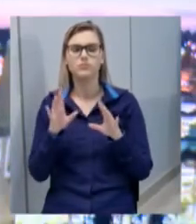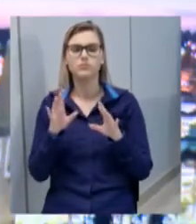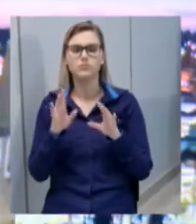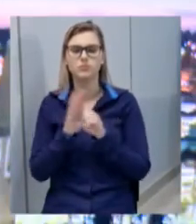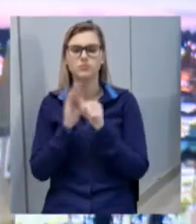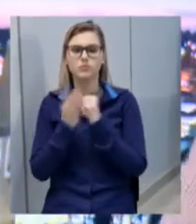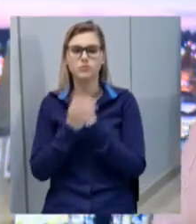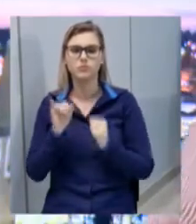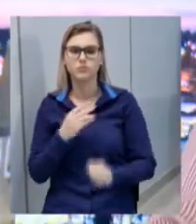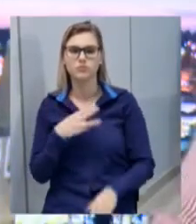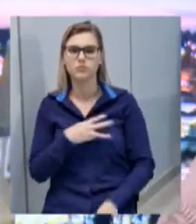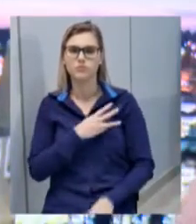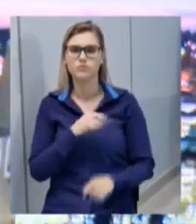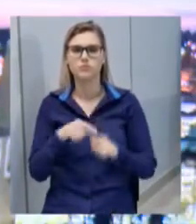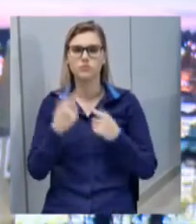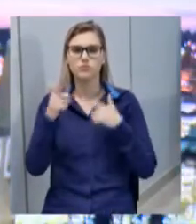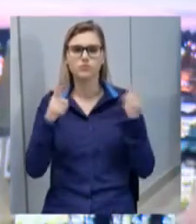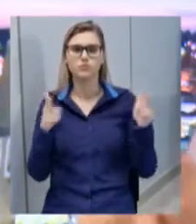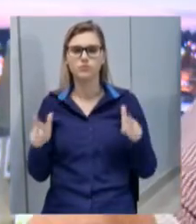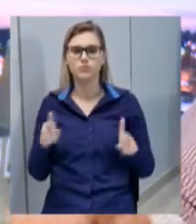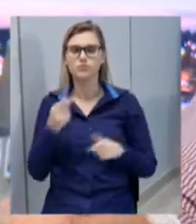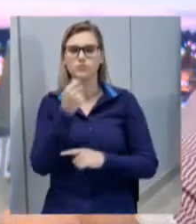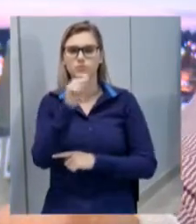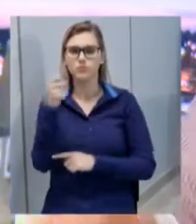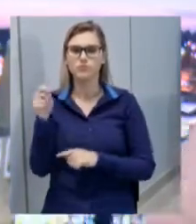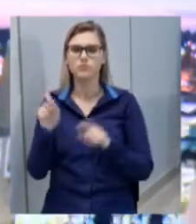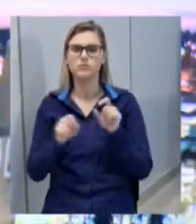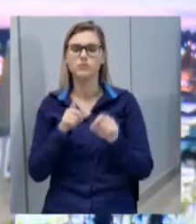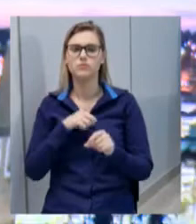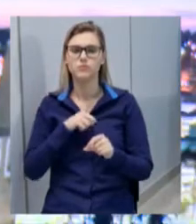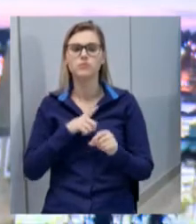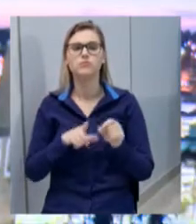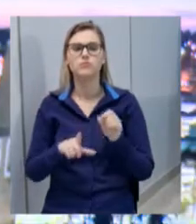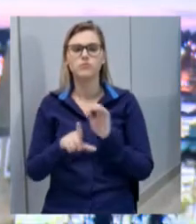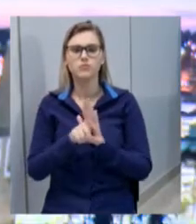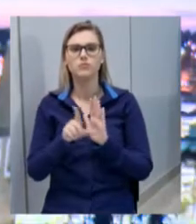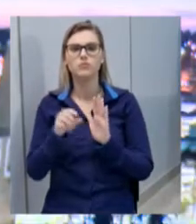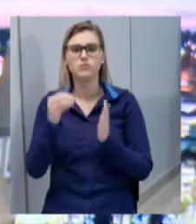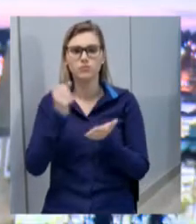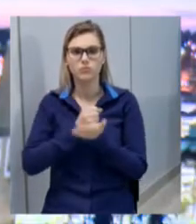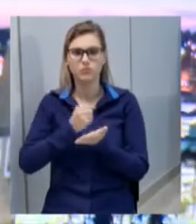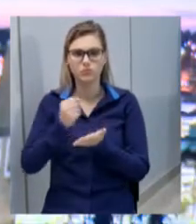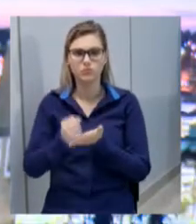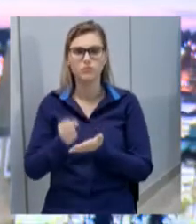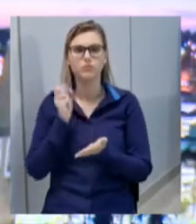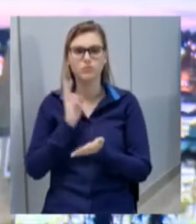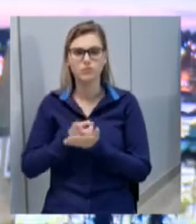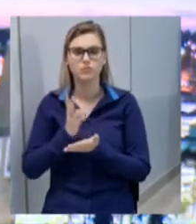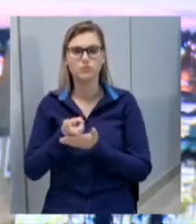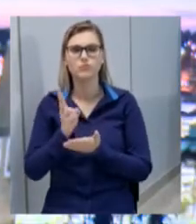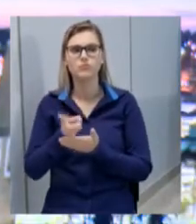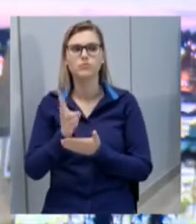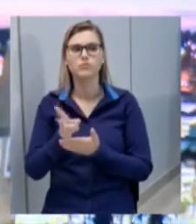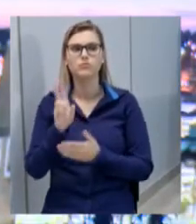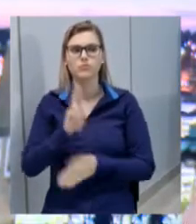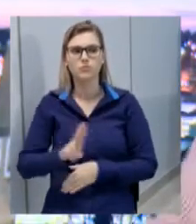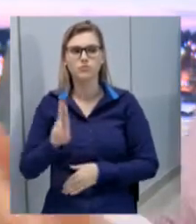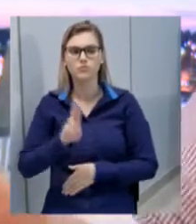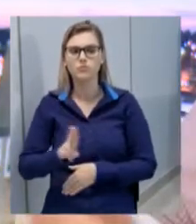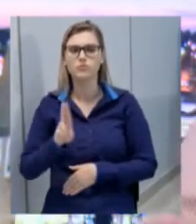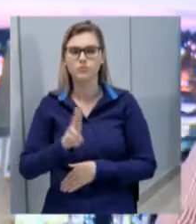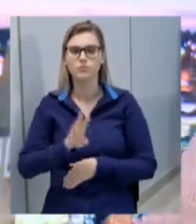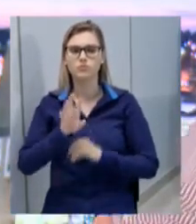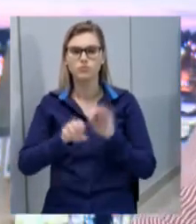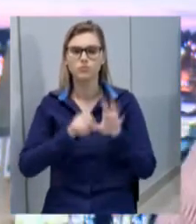João Vink, mas de todas as outras nove associações que têm garantido em contrato o direito de manter a